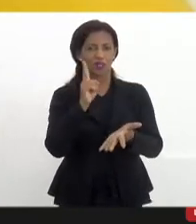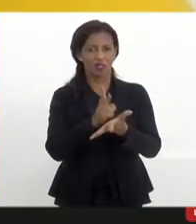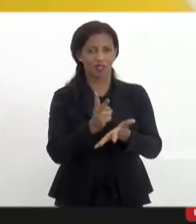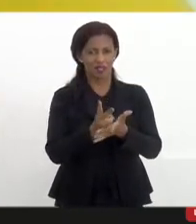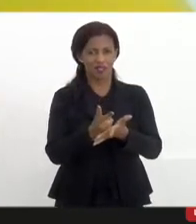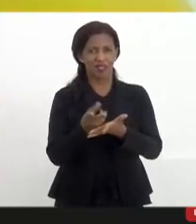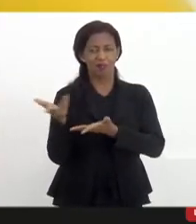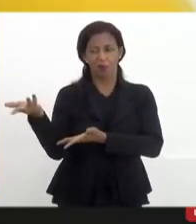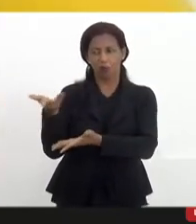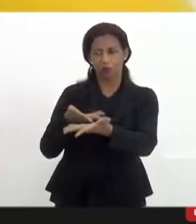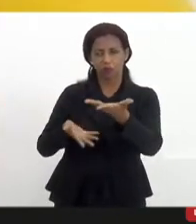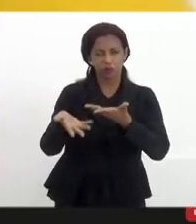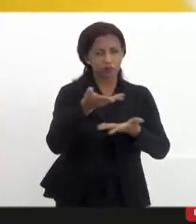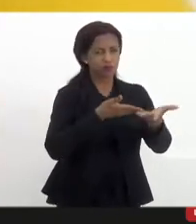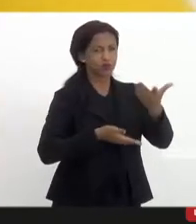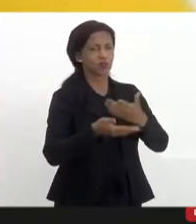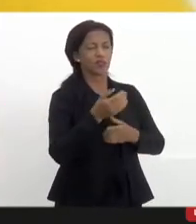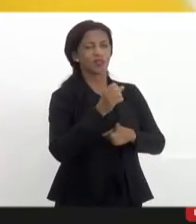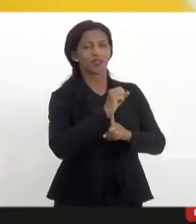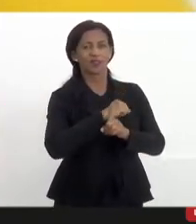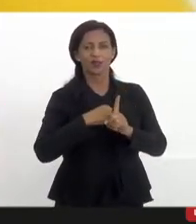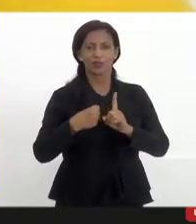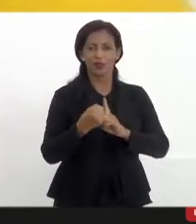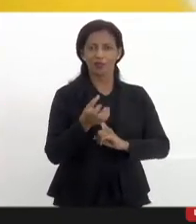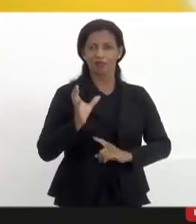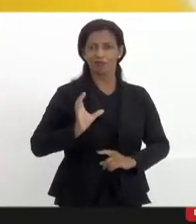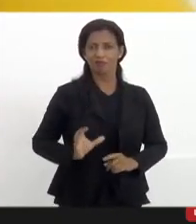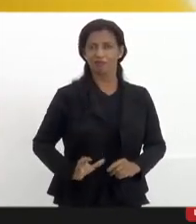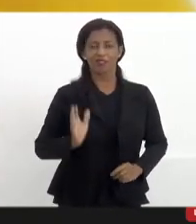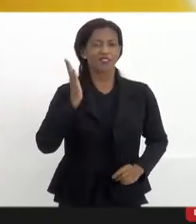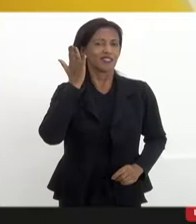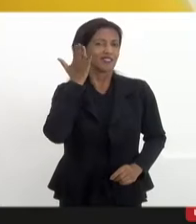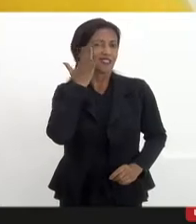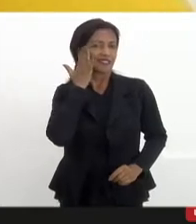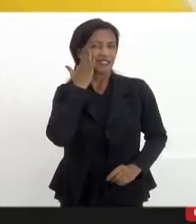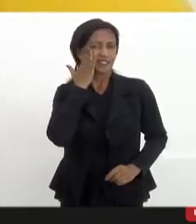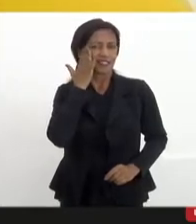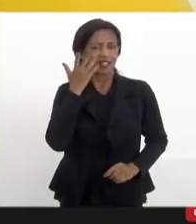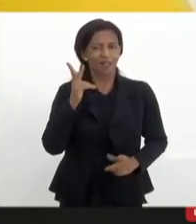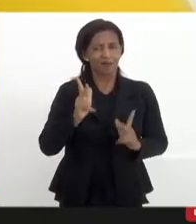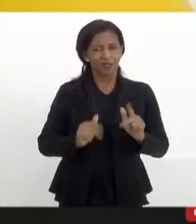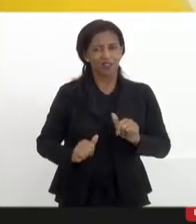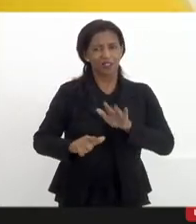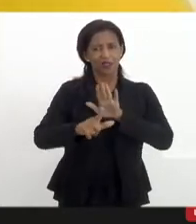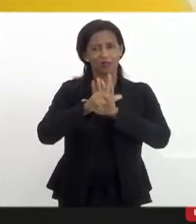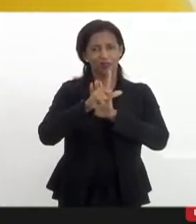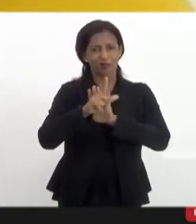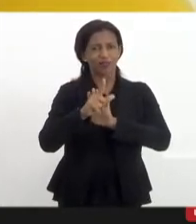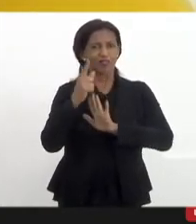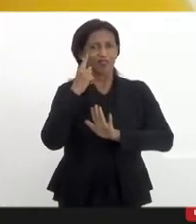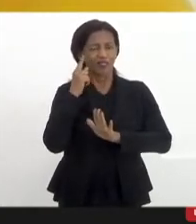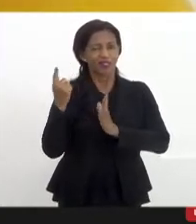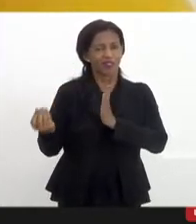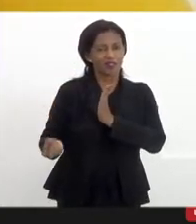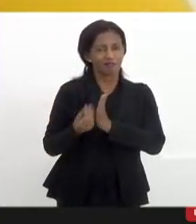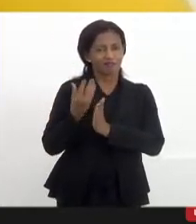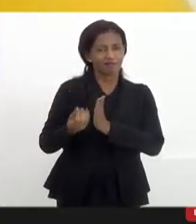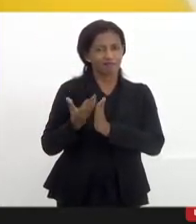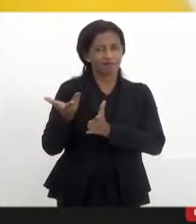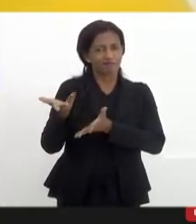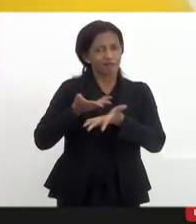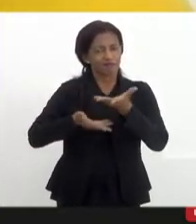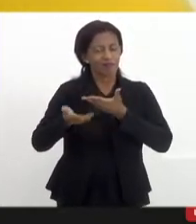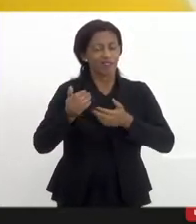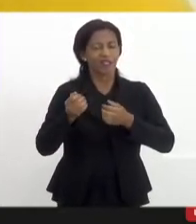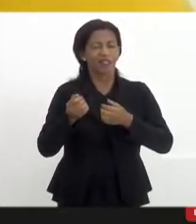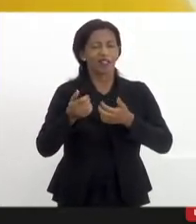com a participação da sociedade civil porque a gente sabe que a gente aqui no Legislativo toma as nossas iniciativas, bate uma bola, mas a